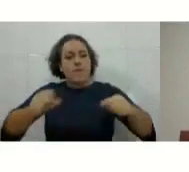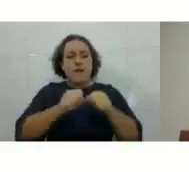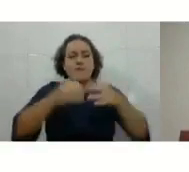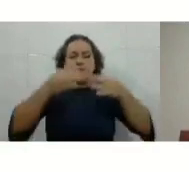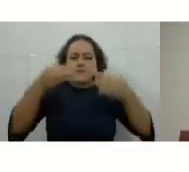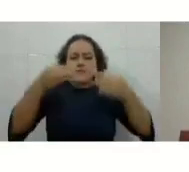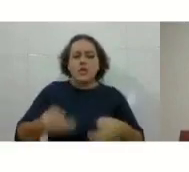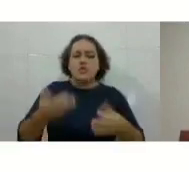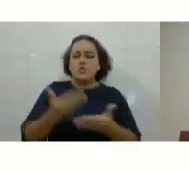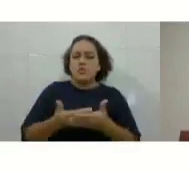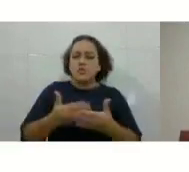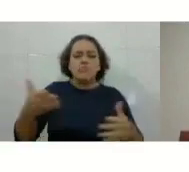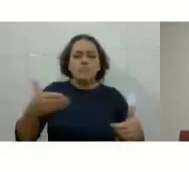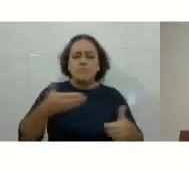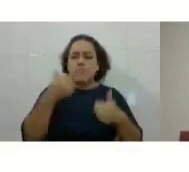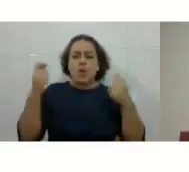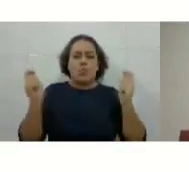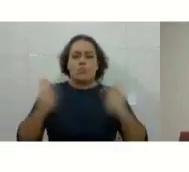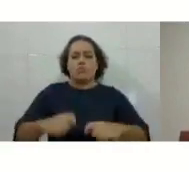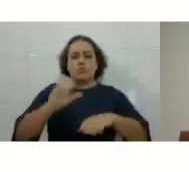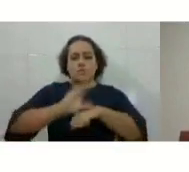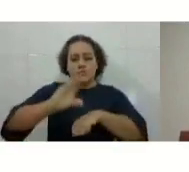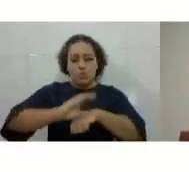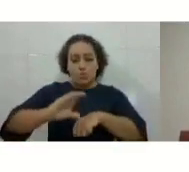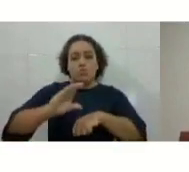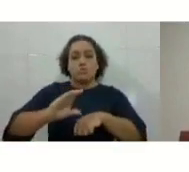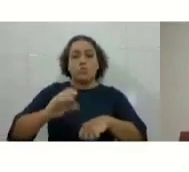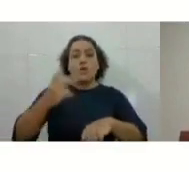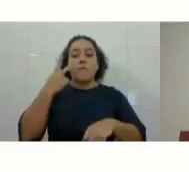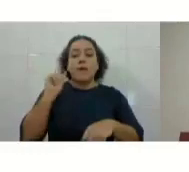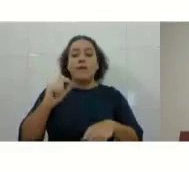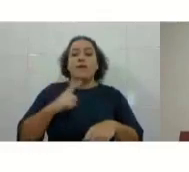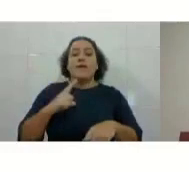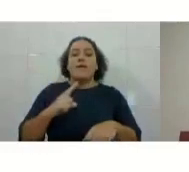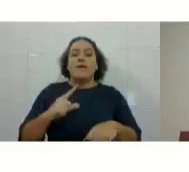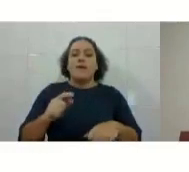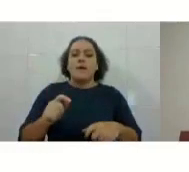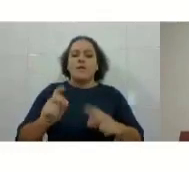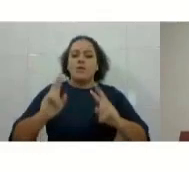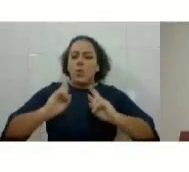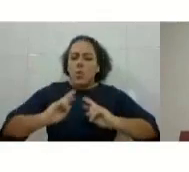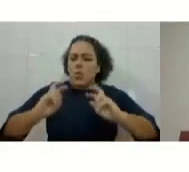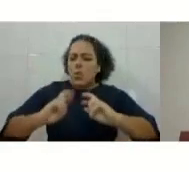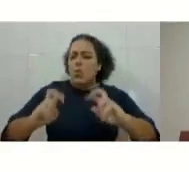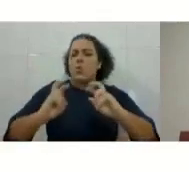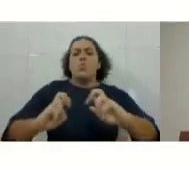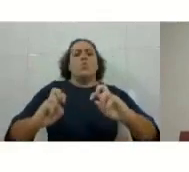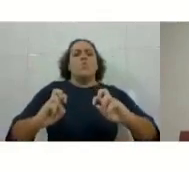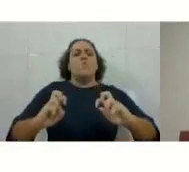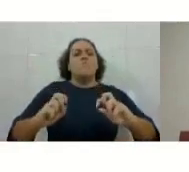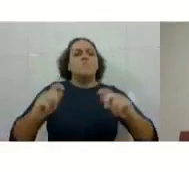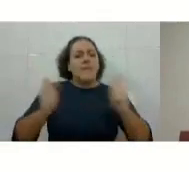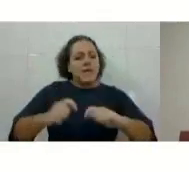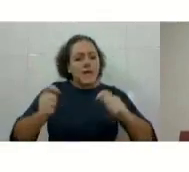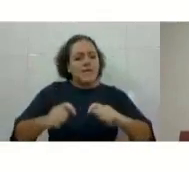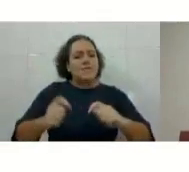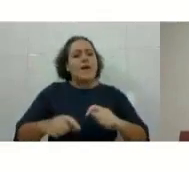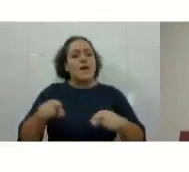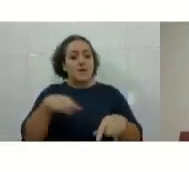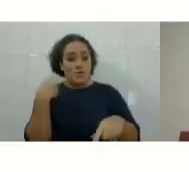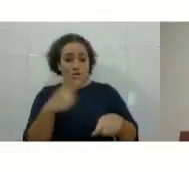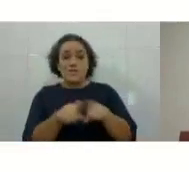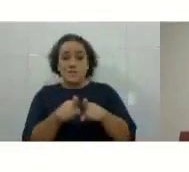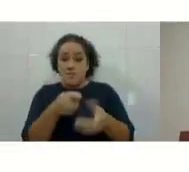melhor forma possível, para tirem da gente o melhor da gente, tirem de vocês o melhor de vocês.